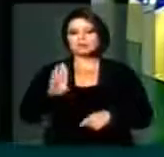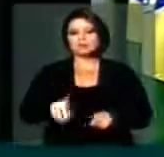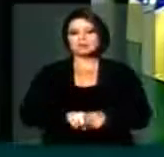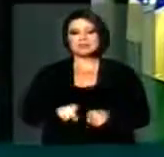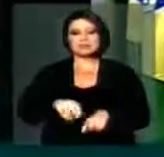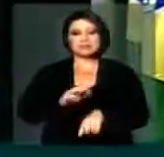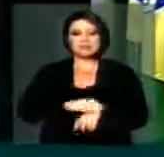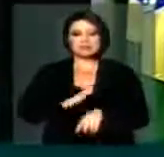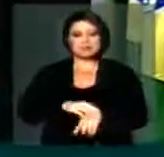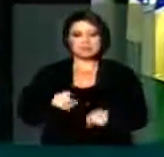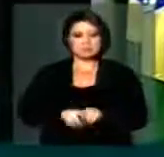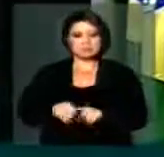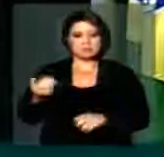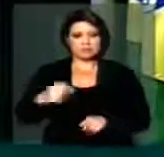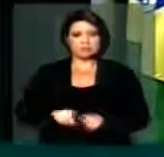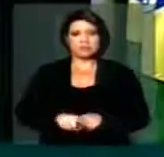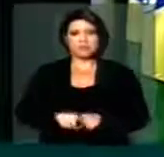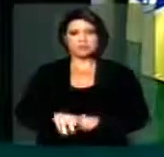durante o período eleitoral,